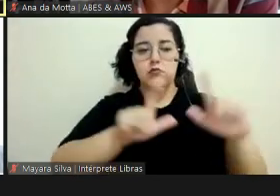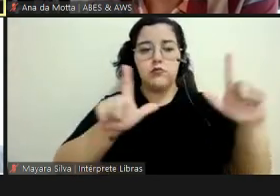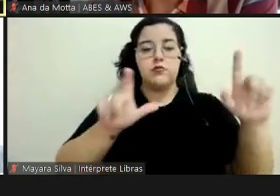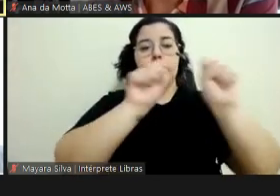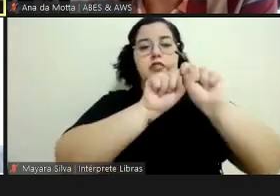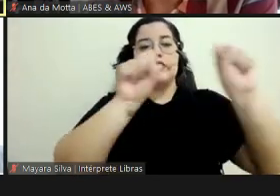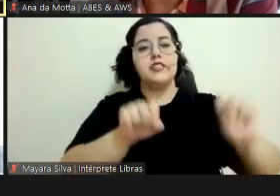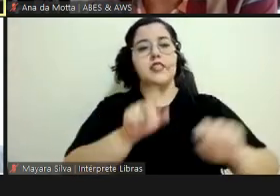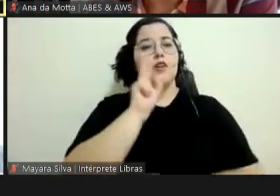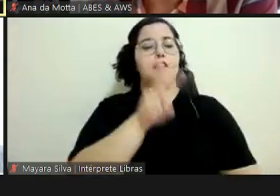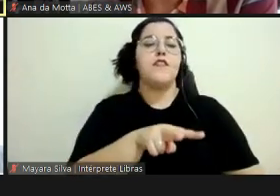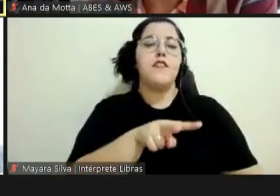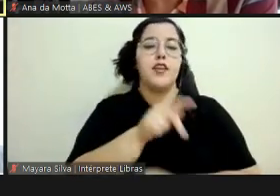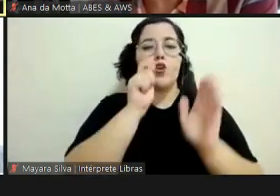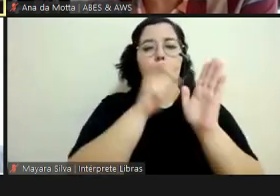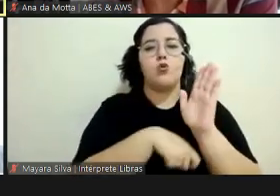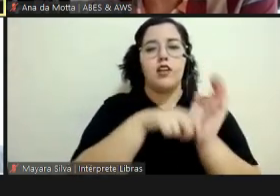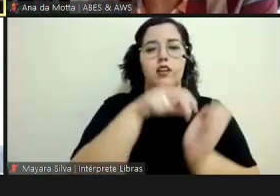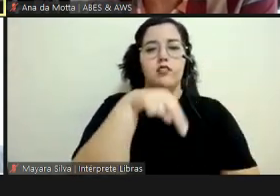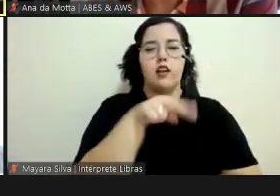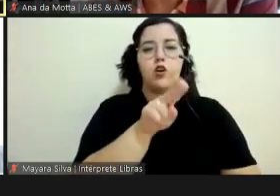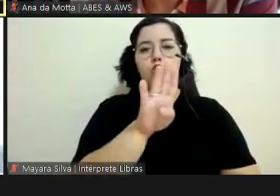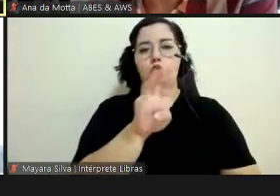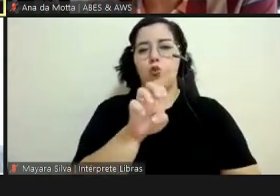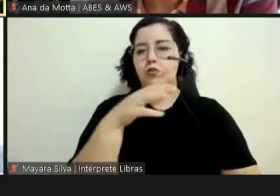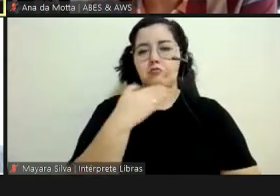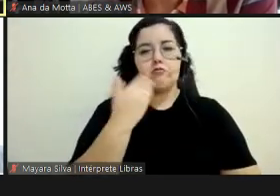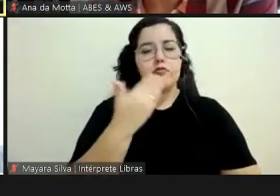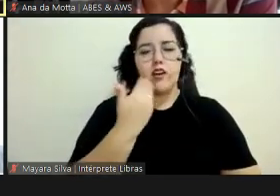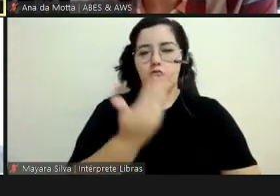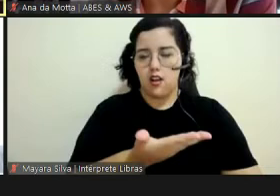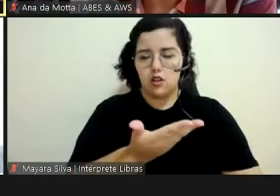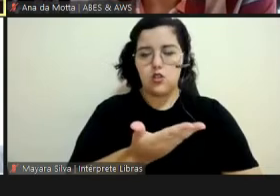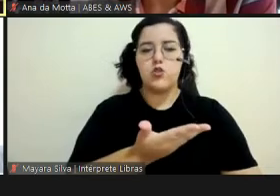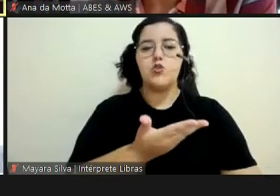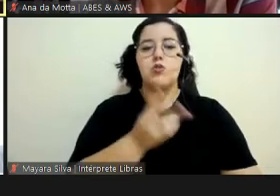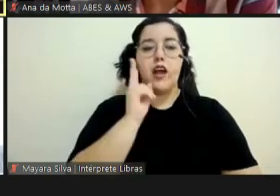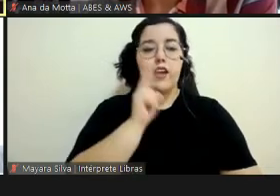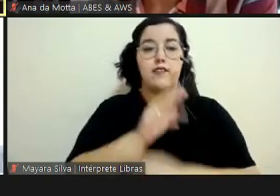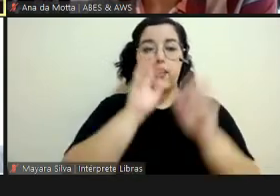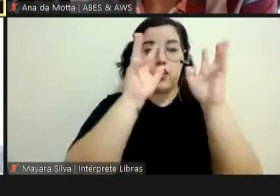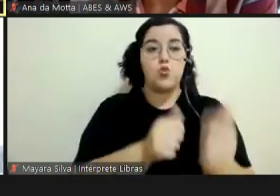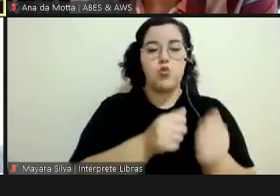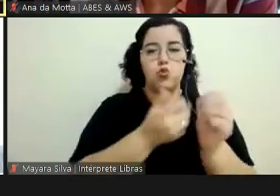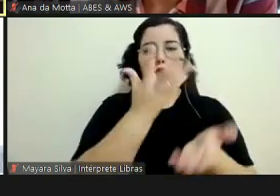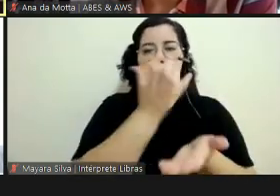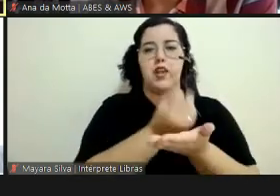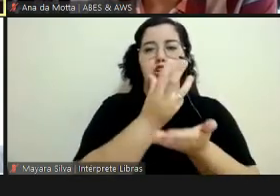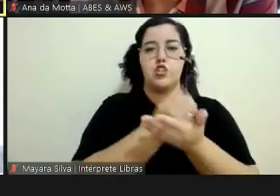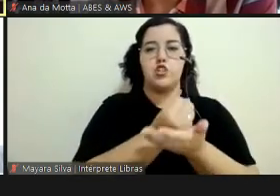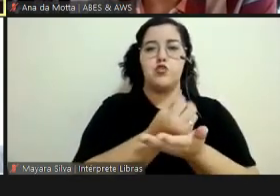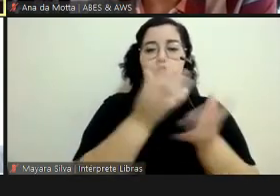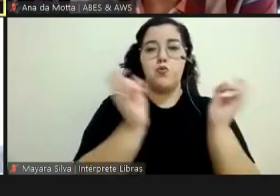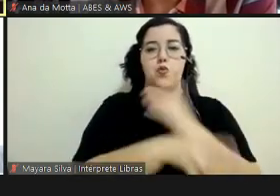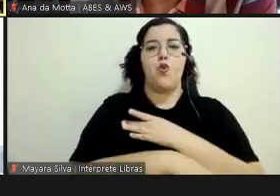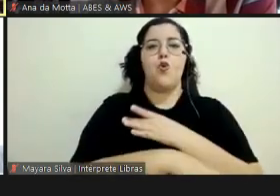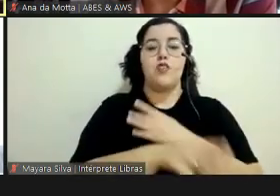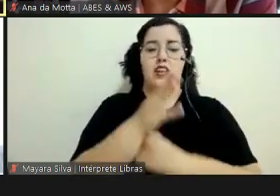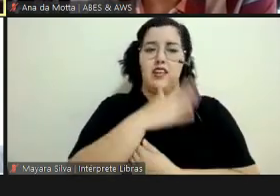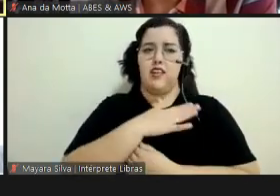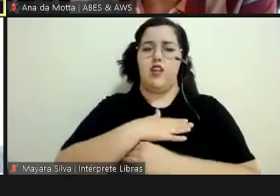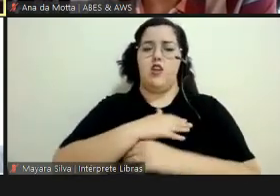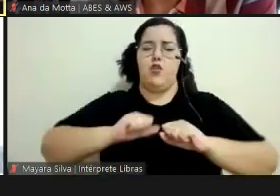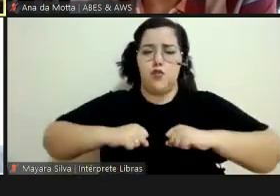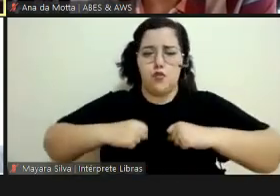contratar a nuvem, ele baixa o meu ETP inteiro. Então, todo o esforço que eu fiz, todo aquele